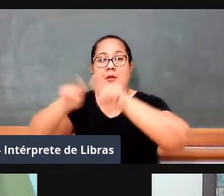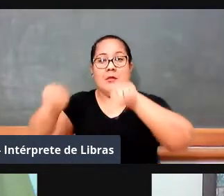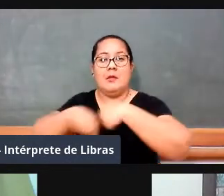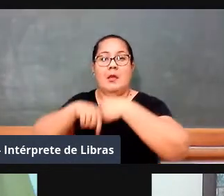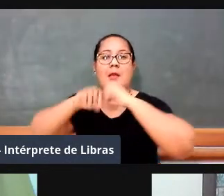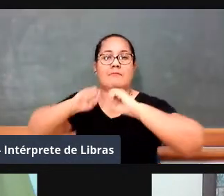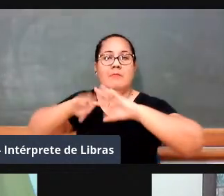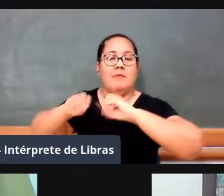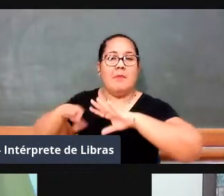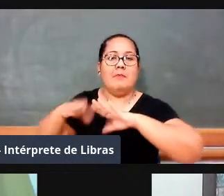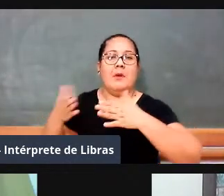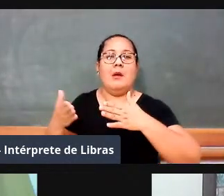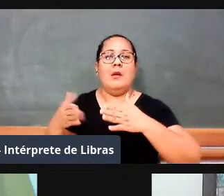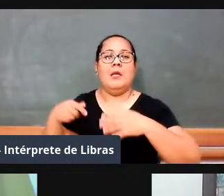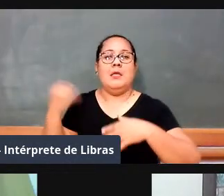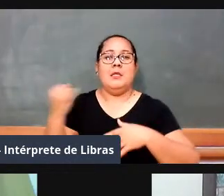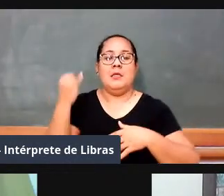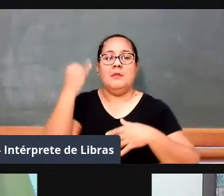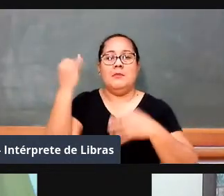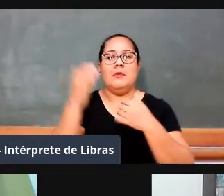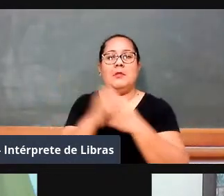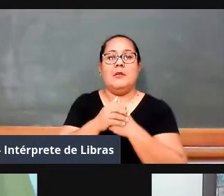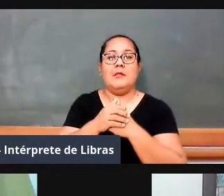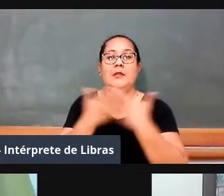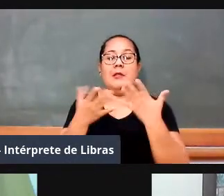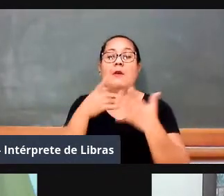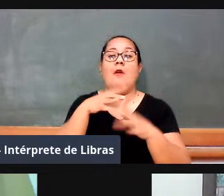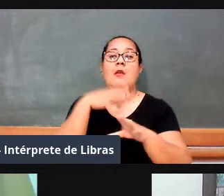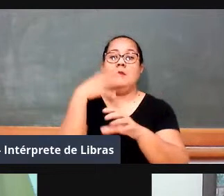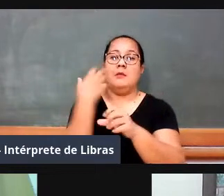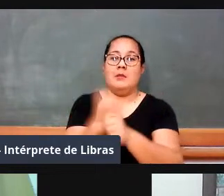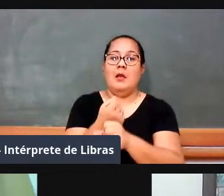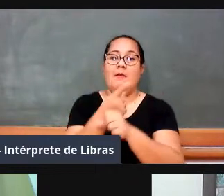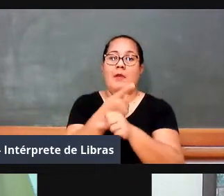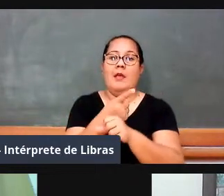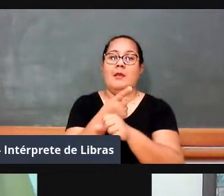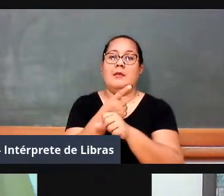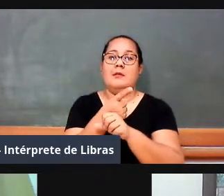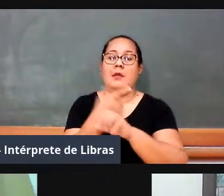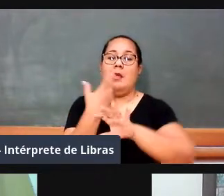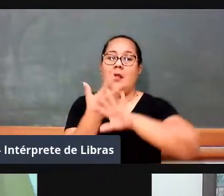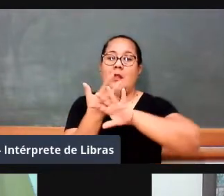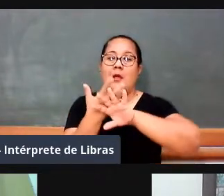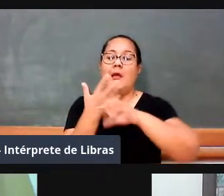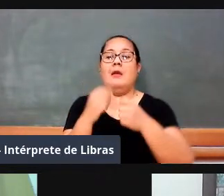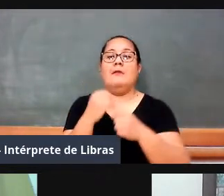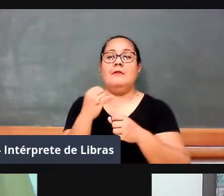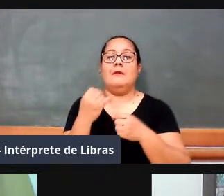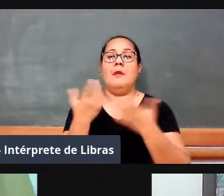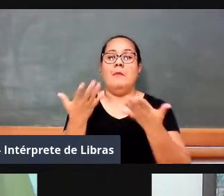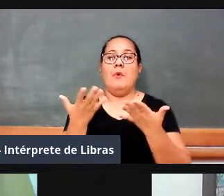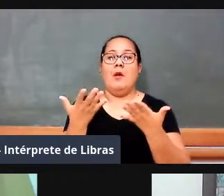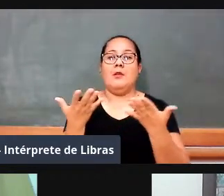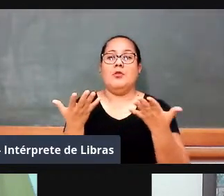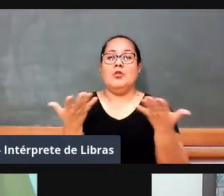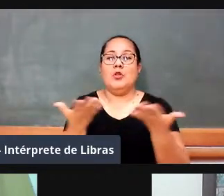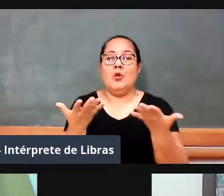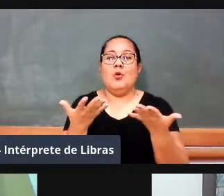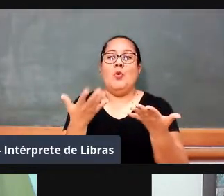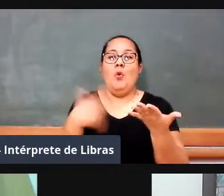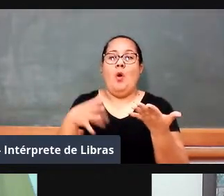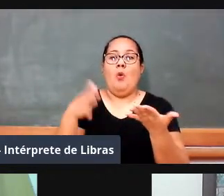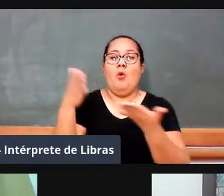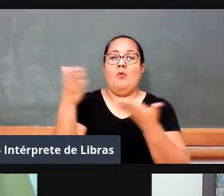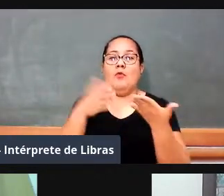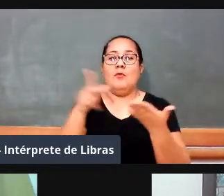reforçar que deixaremos, então, gravado e agradecer a participação de todos. Deixo a última palavra, então, professor